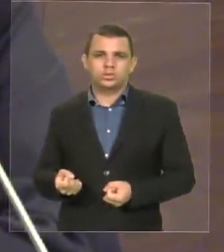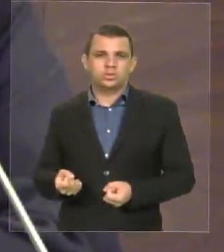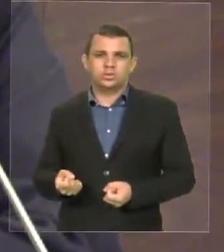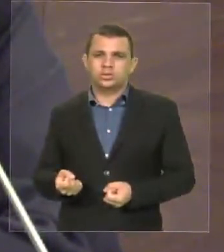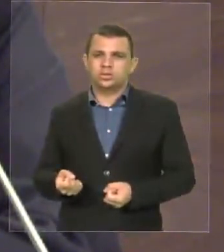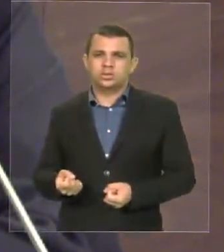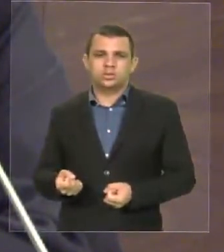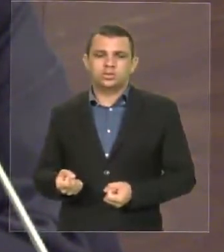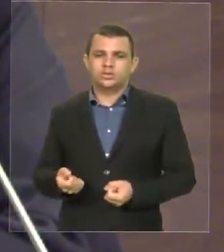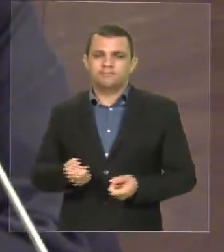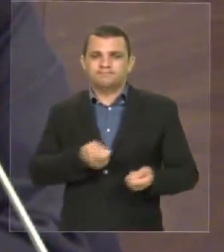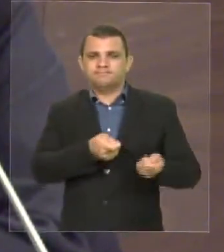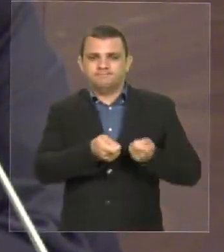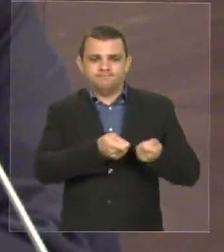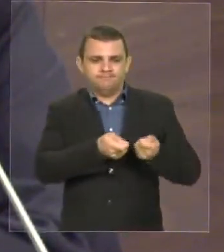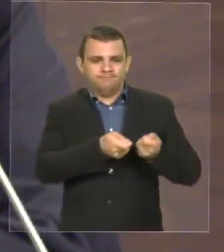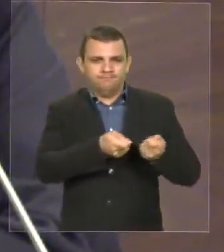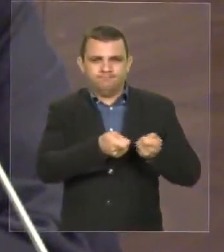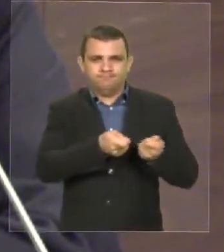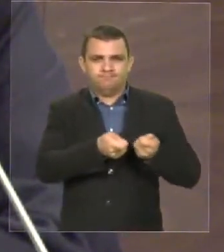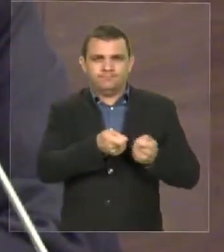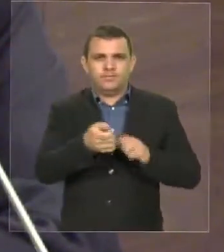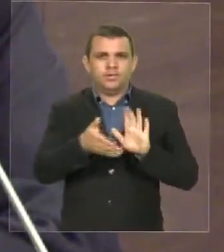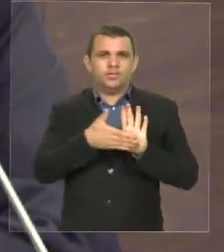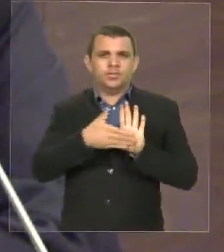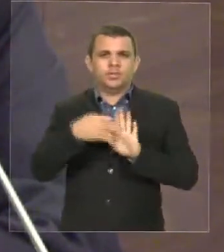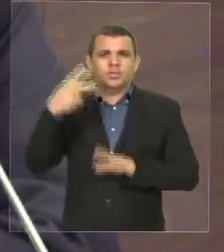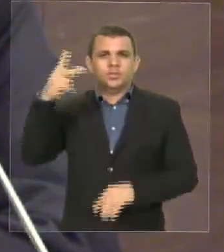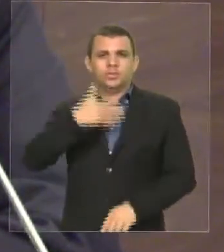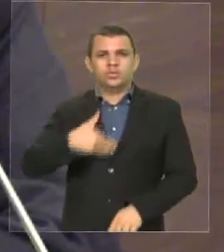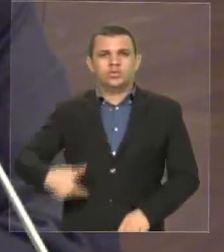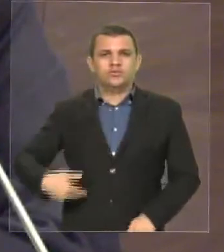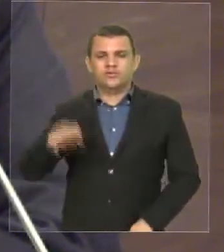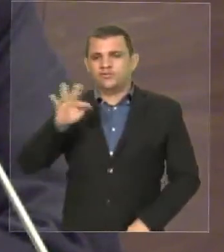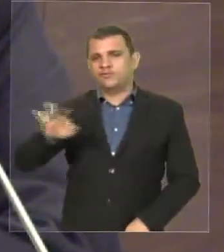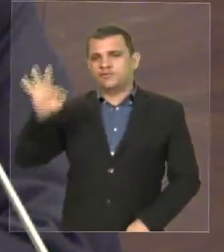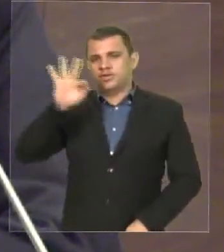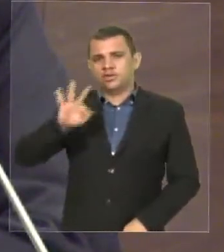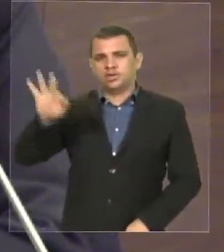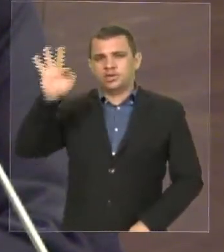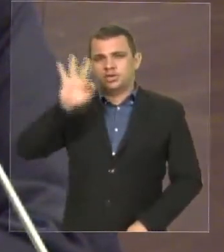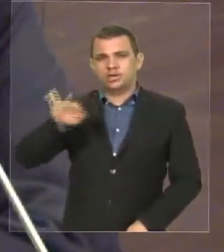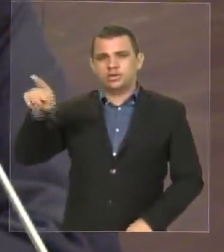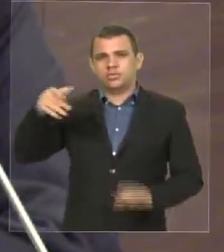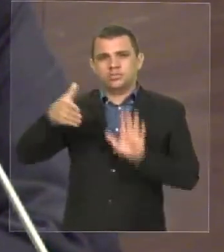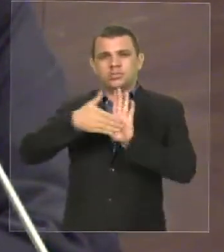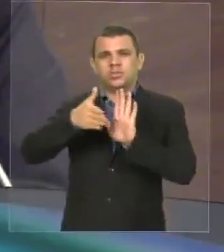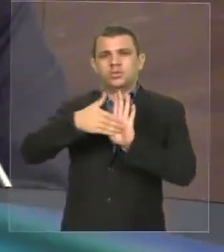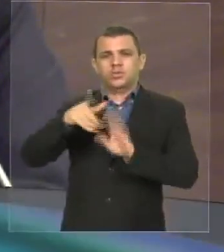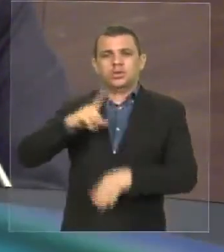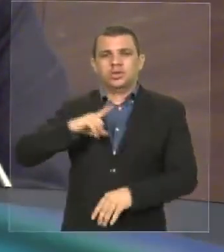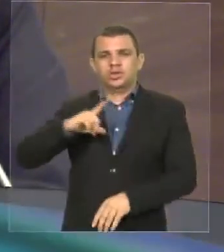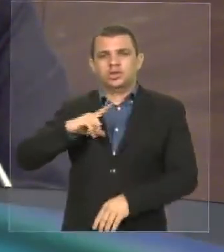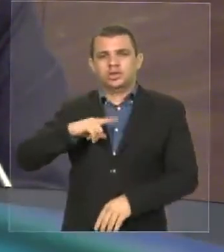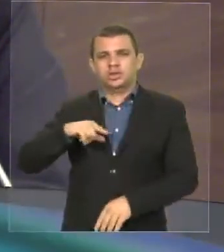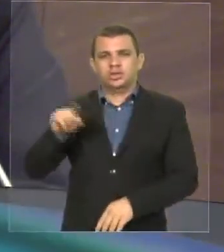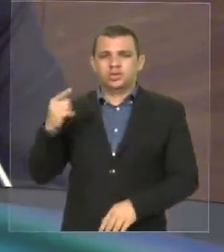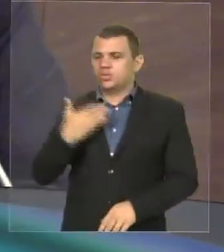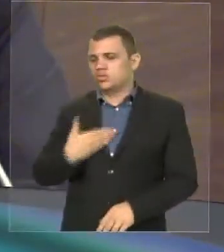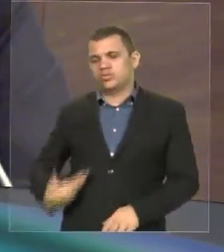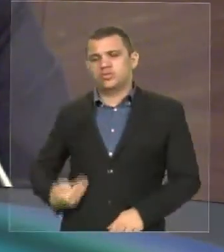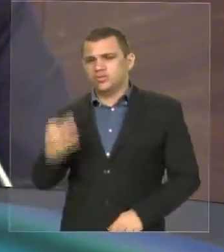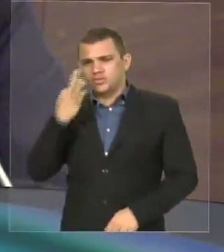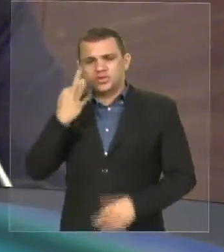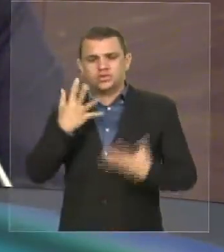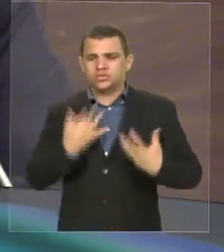esse arrocho que essa proposta do governo federal vem indexando